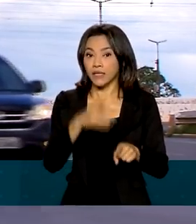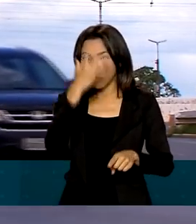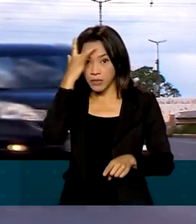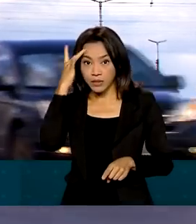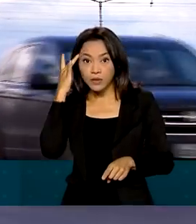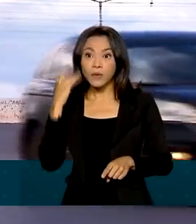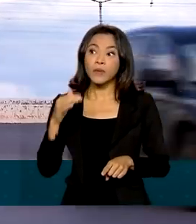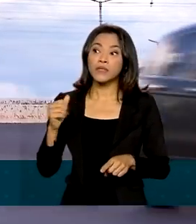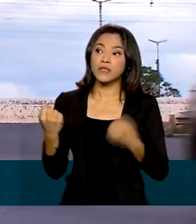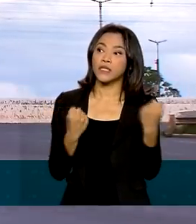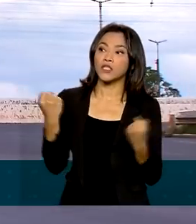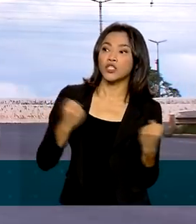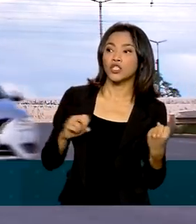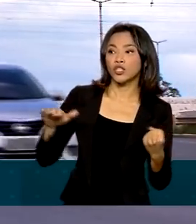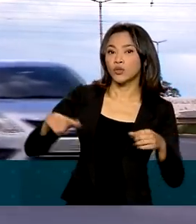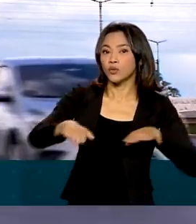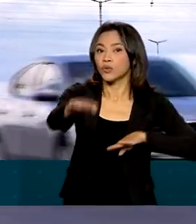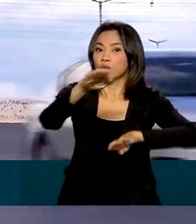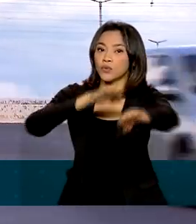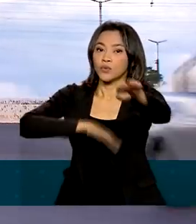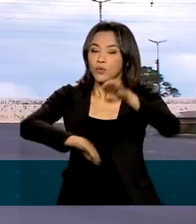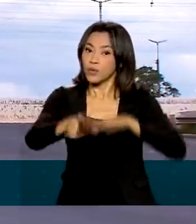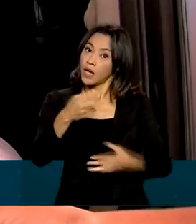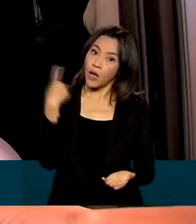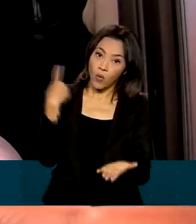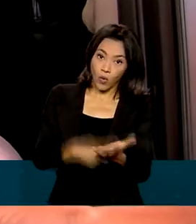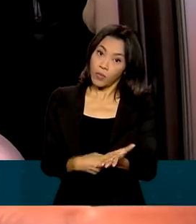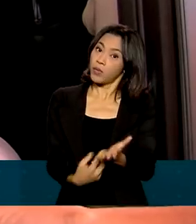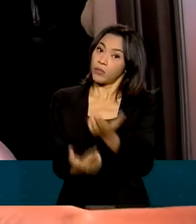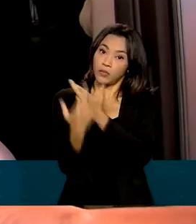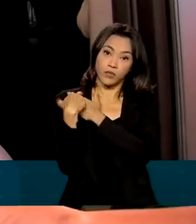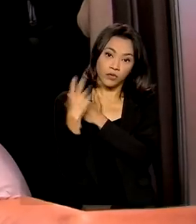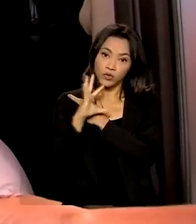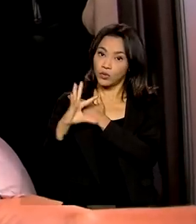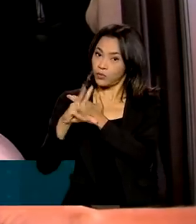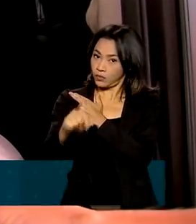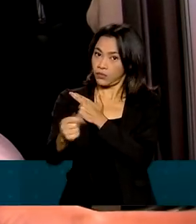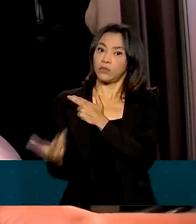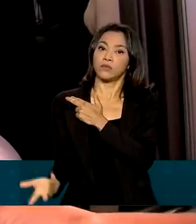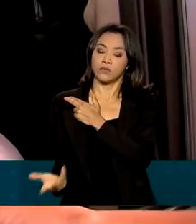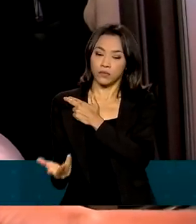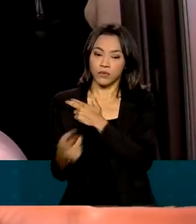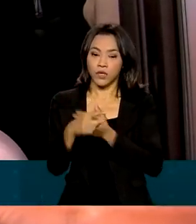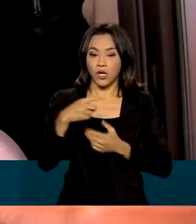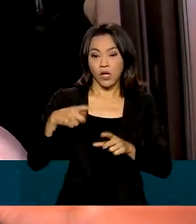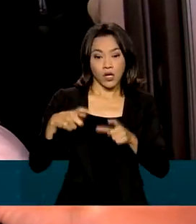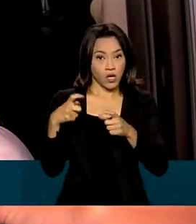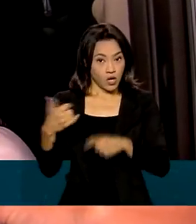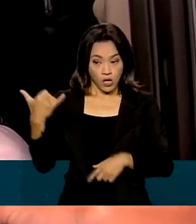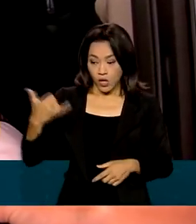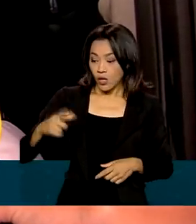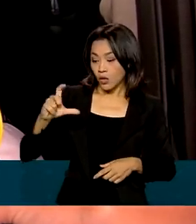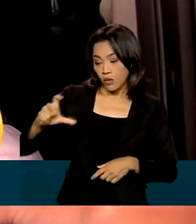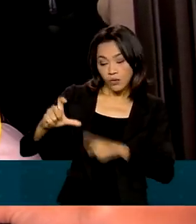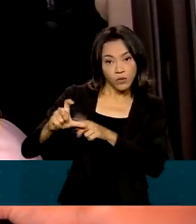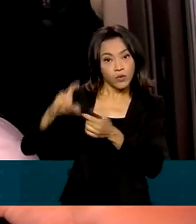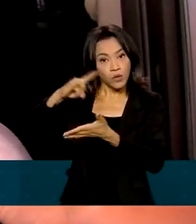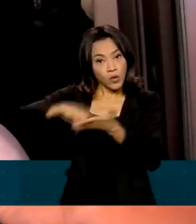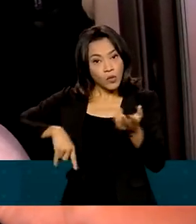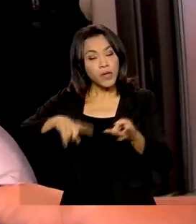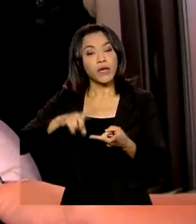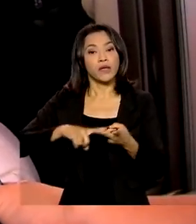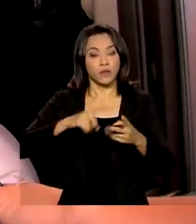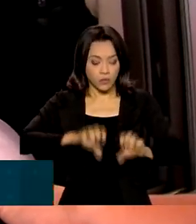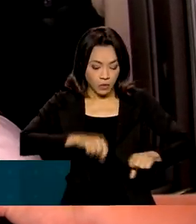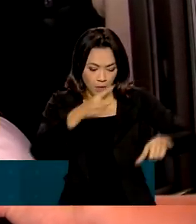é uma obrigação de todo motorista. Documento, revisão do carro, pneu